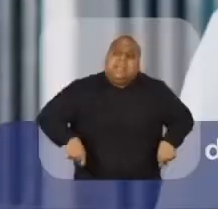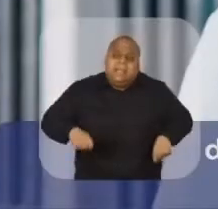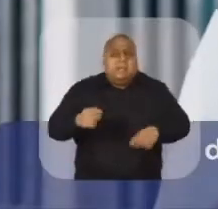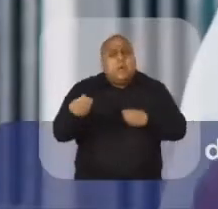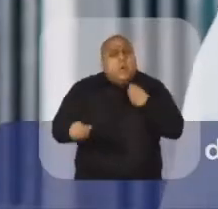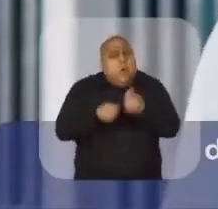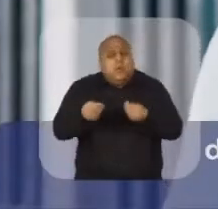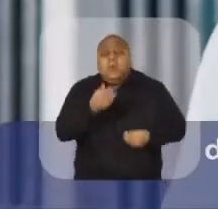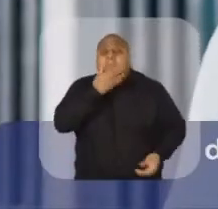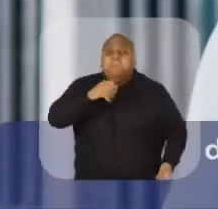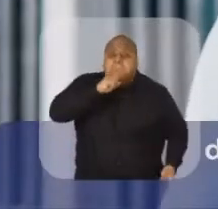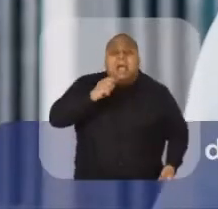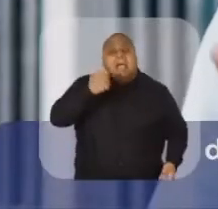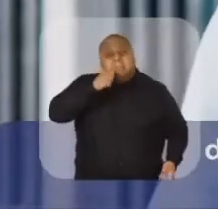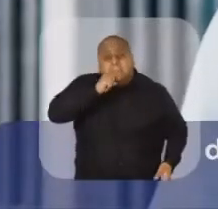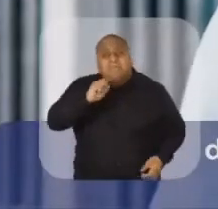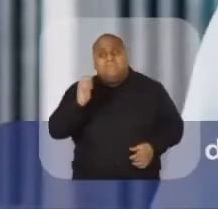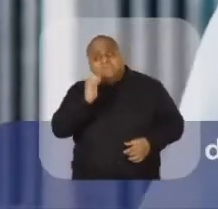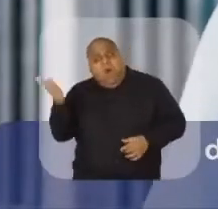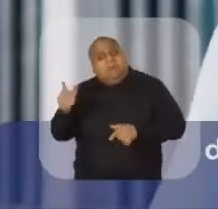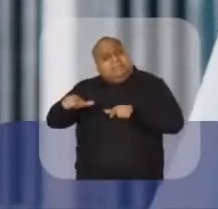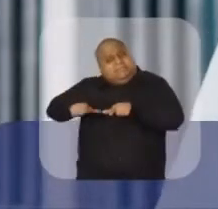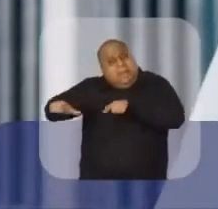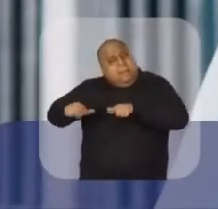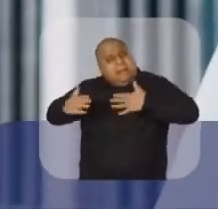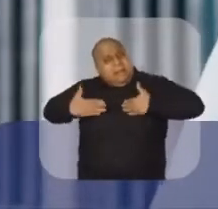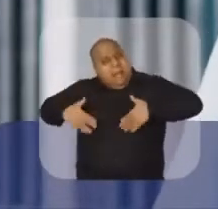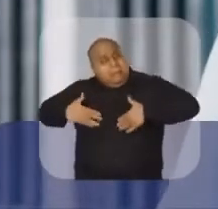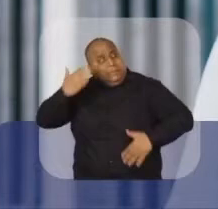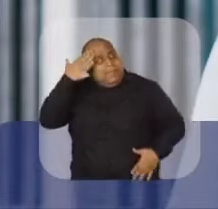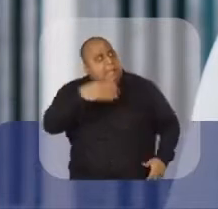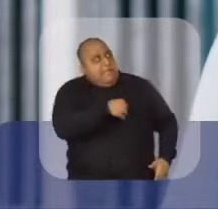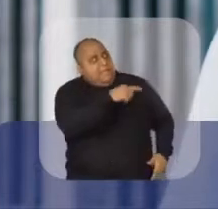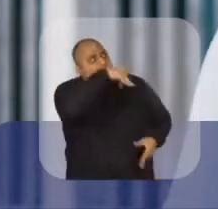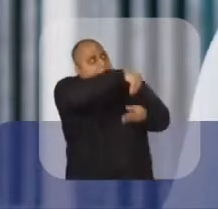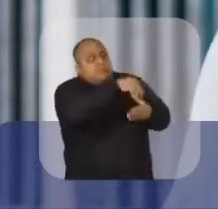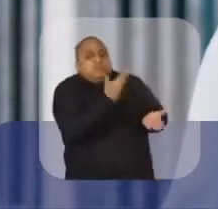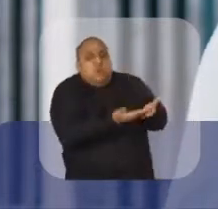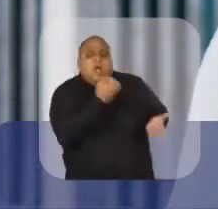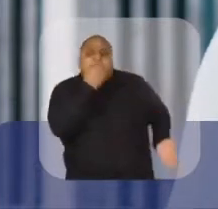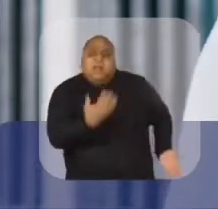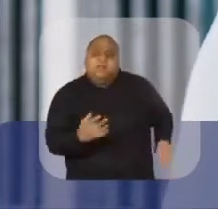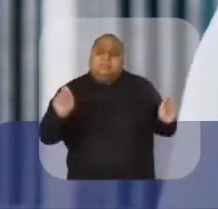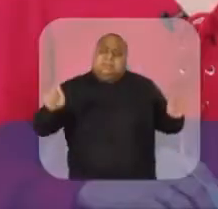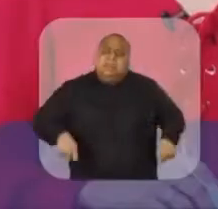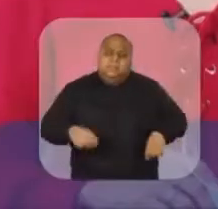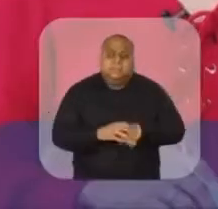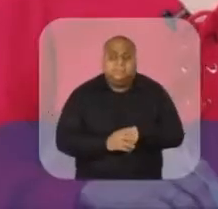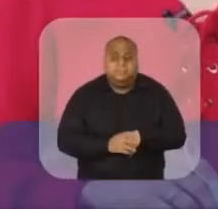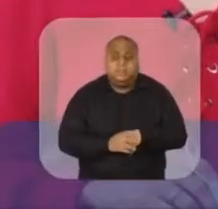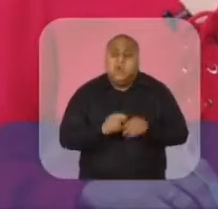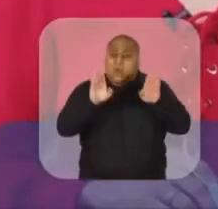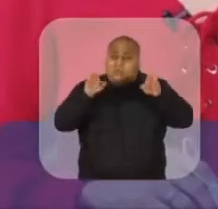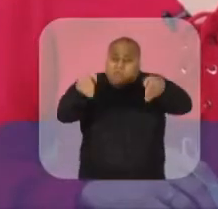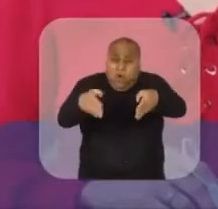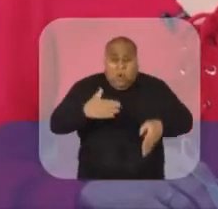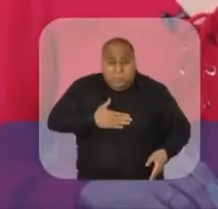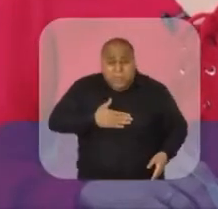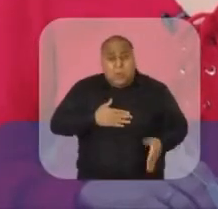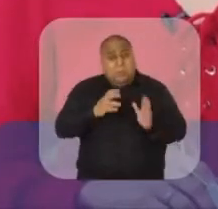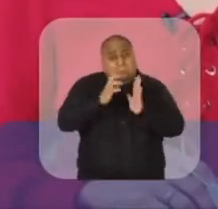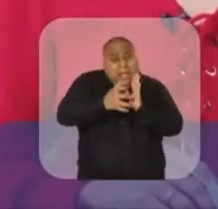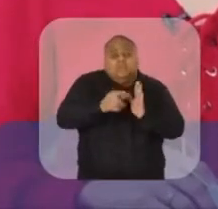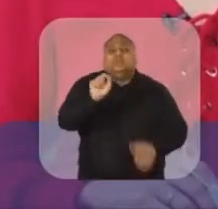de maneira que seus pais tenham tranquilidade para trabalhar sabendo que seus filhos estão em locais seguros. Nós vamos focar